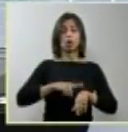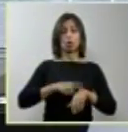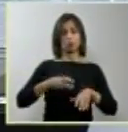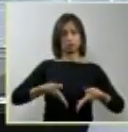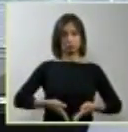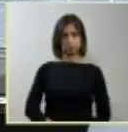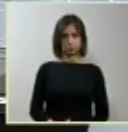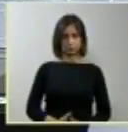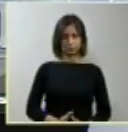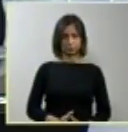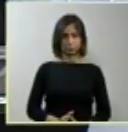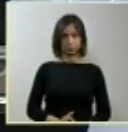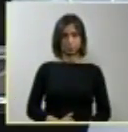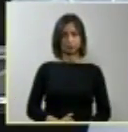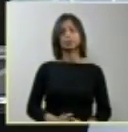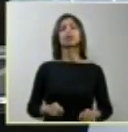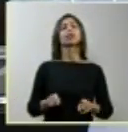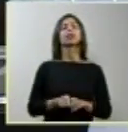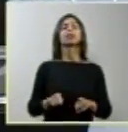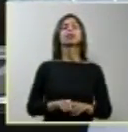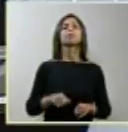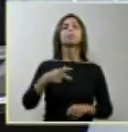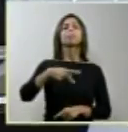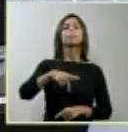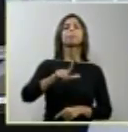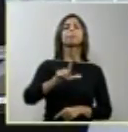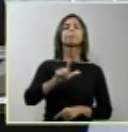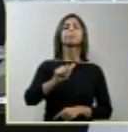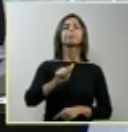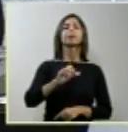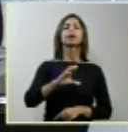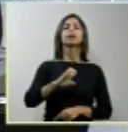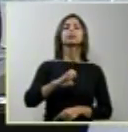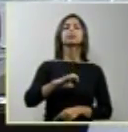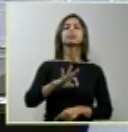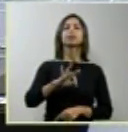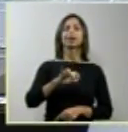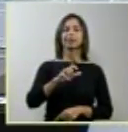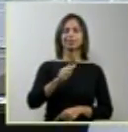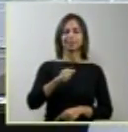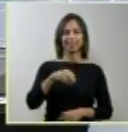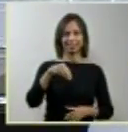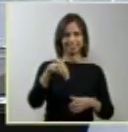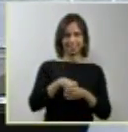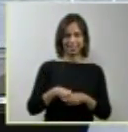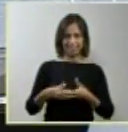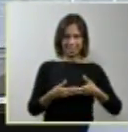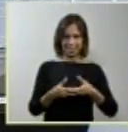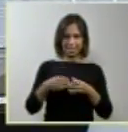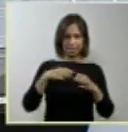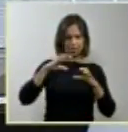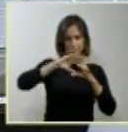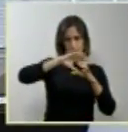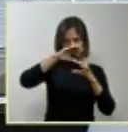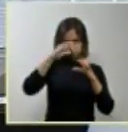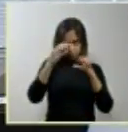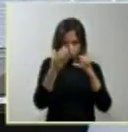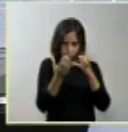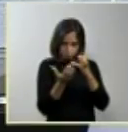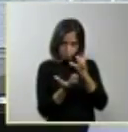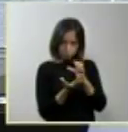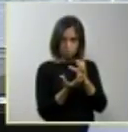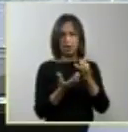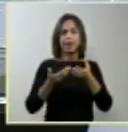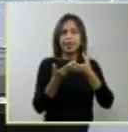O descolamento da placenta, o despegueamento da placenta do útero antes do parto é três vezes